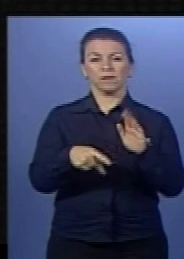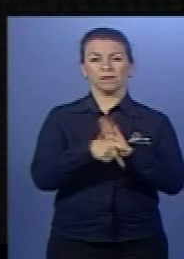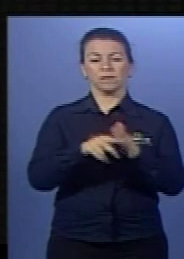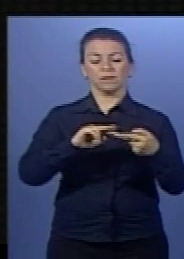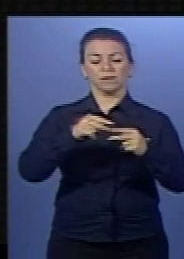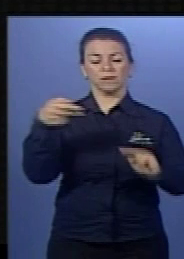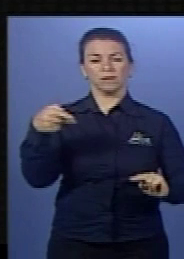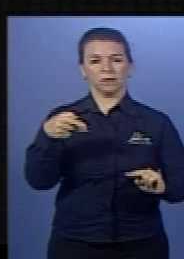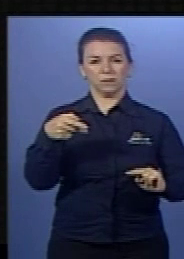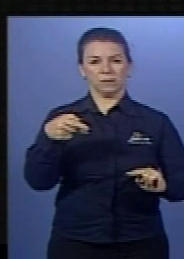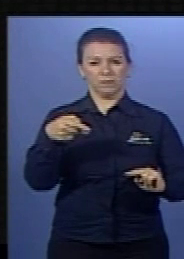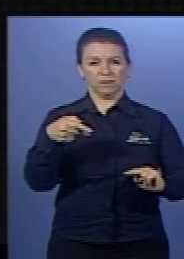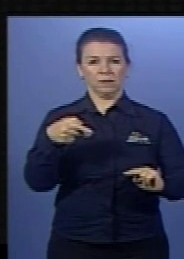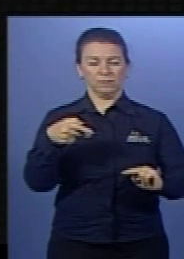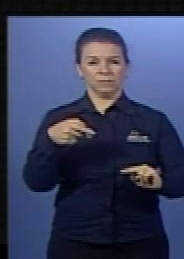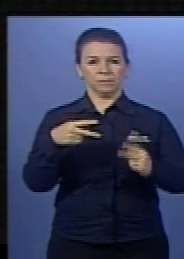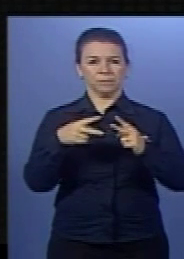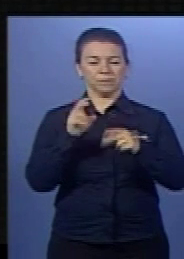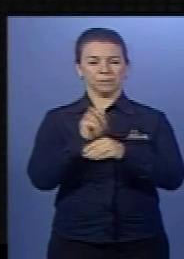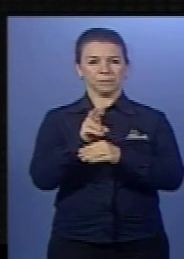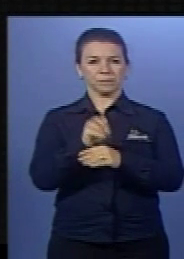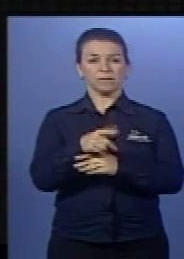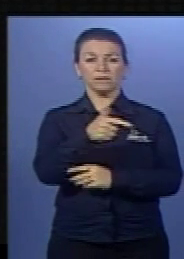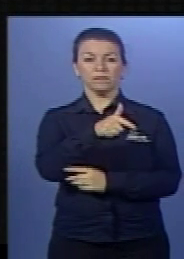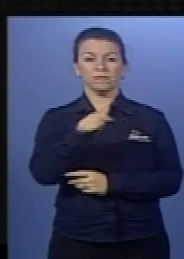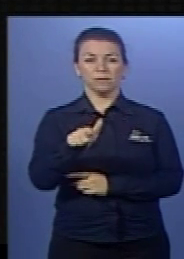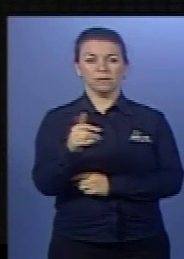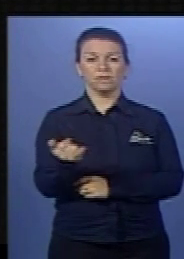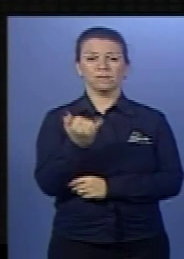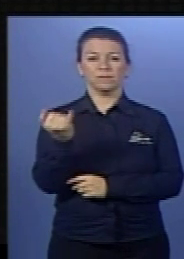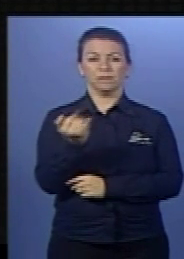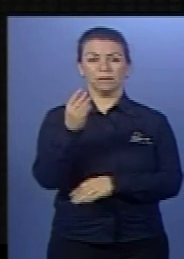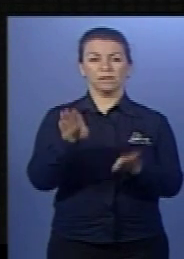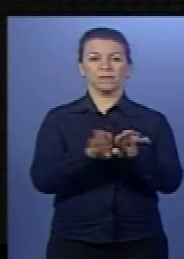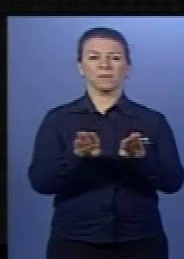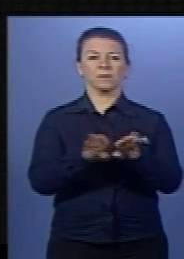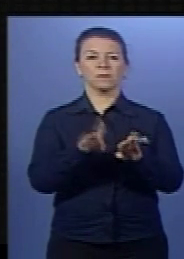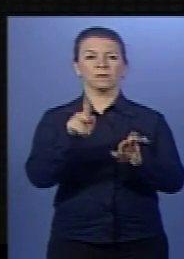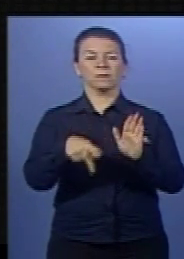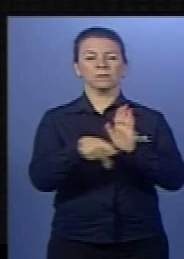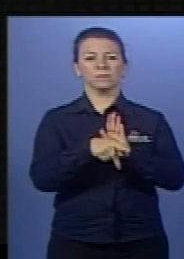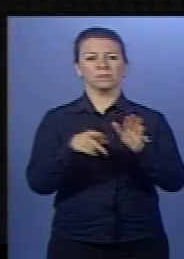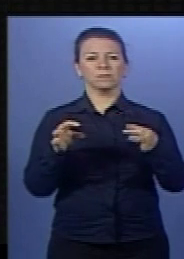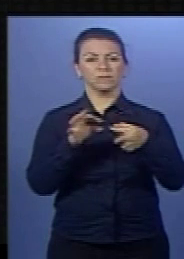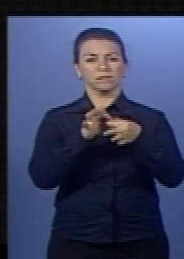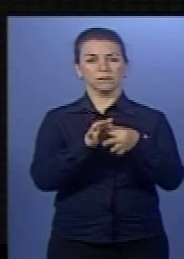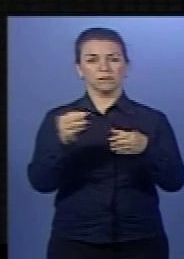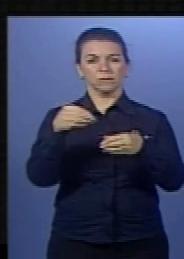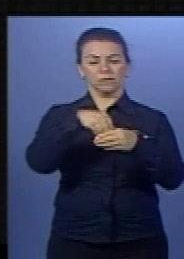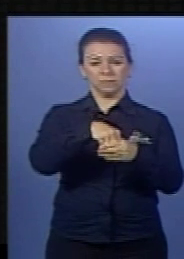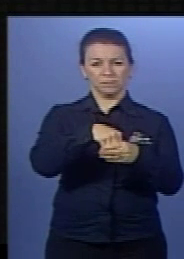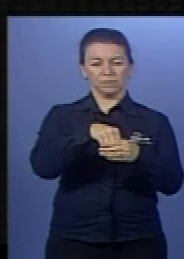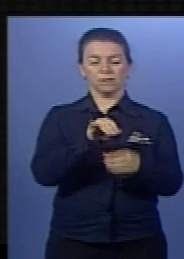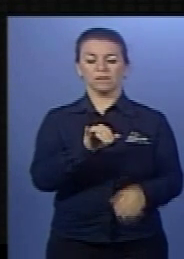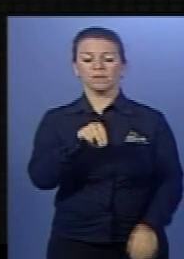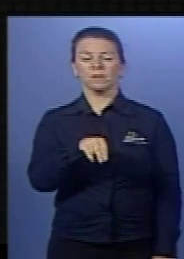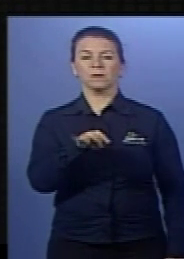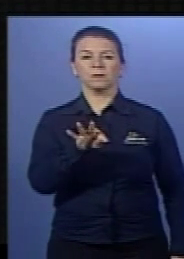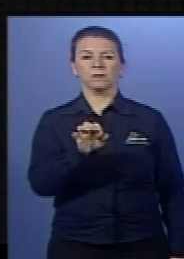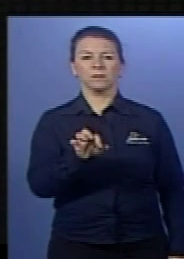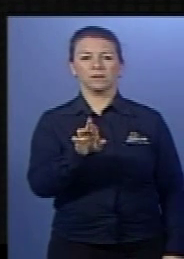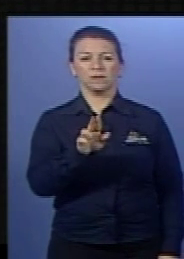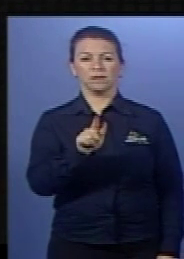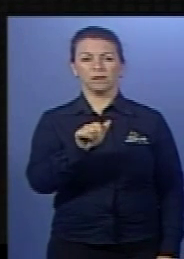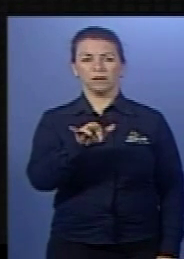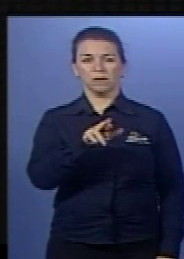viral. Uma outra enzima importante vai ser a enzima integrase. Então veja lá comigo,